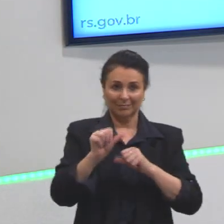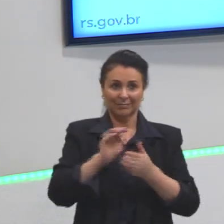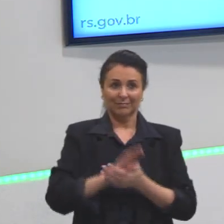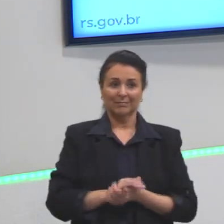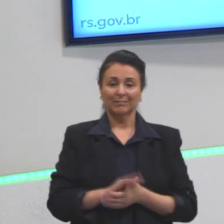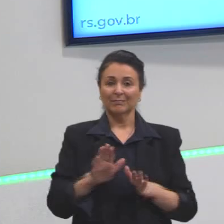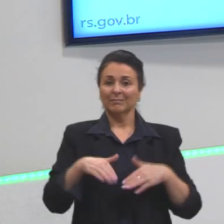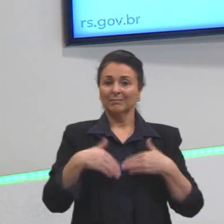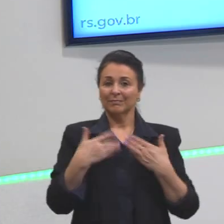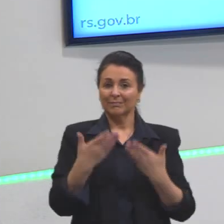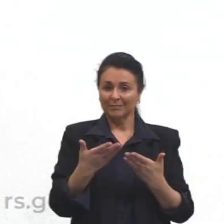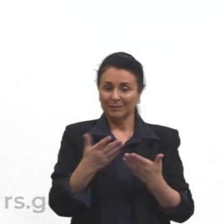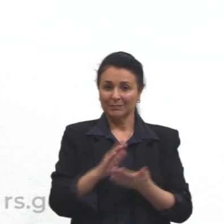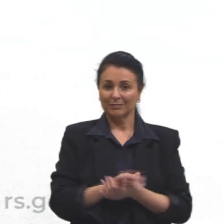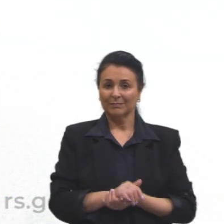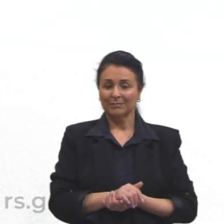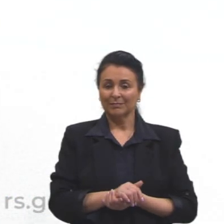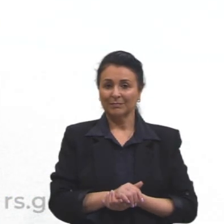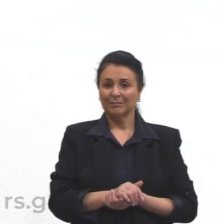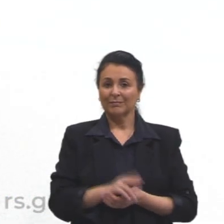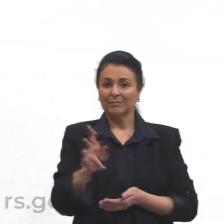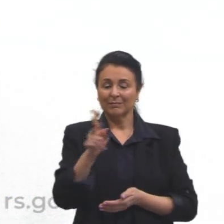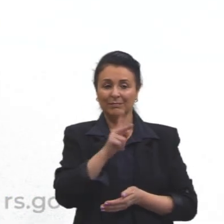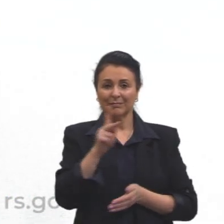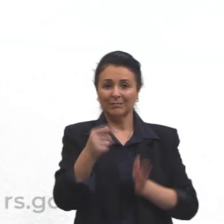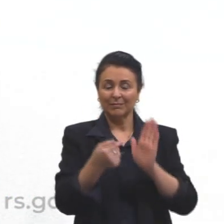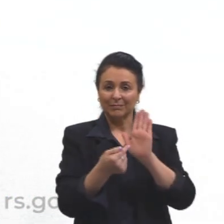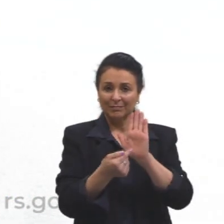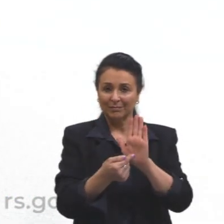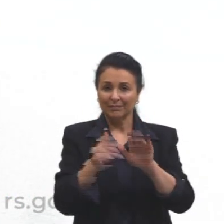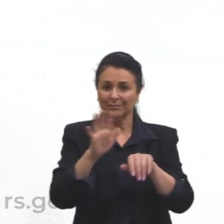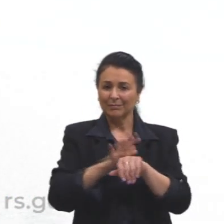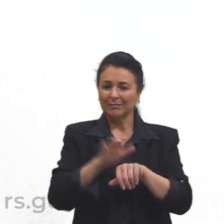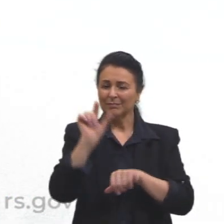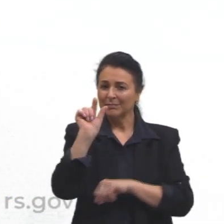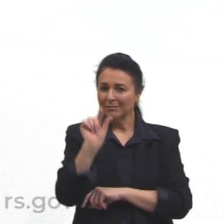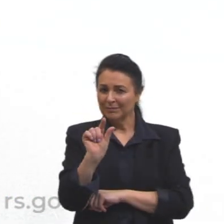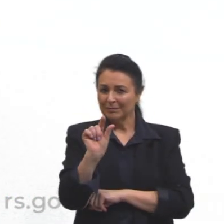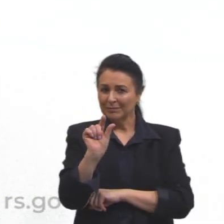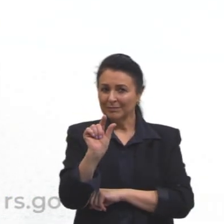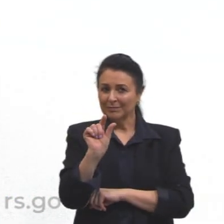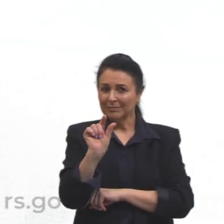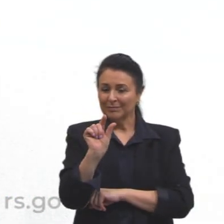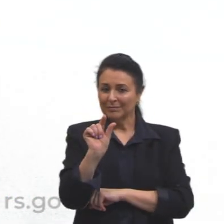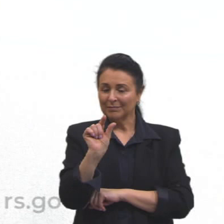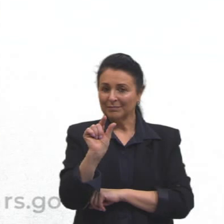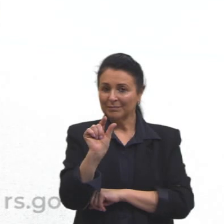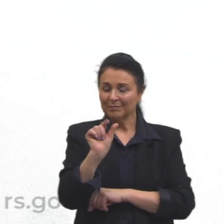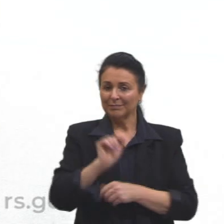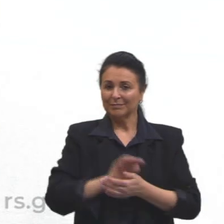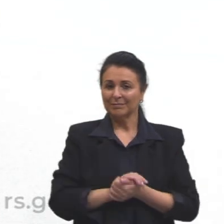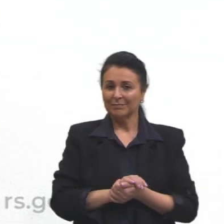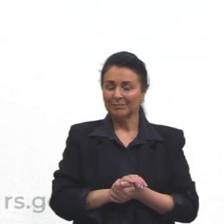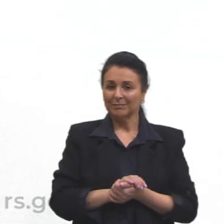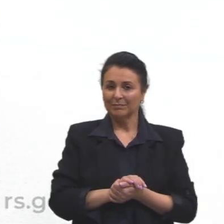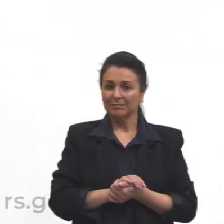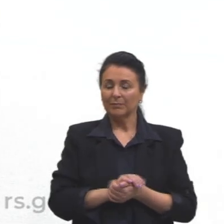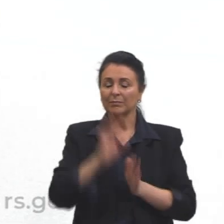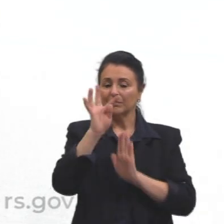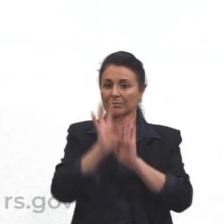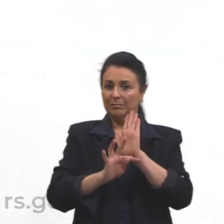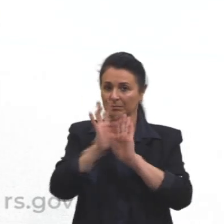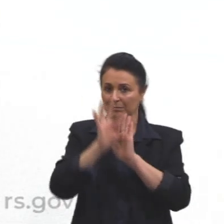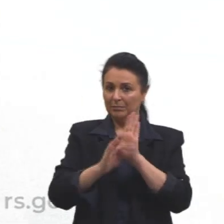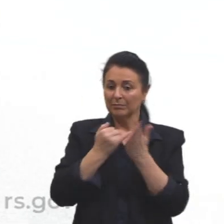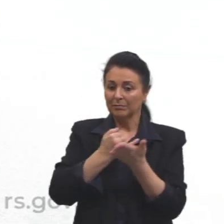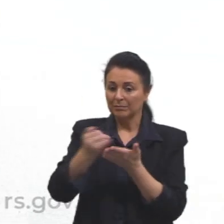Então, aqui eu mostro para vocês mais um pedacinho do mesmo texto lá do